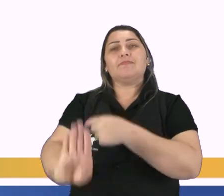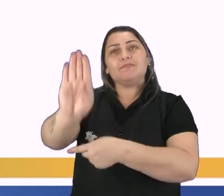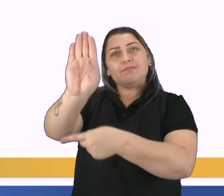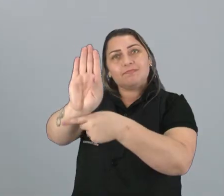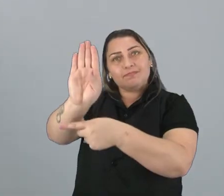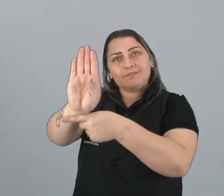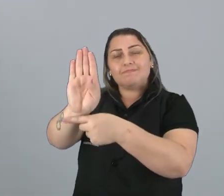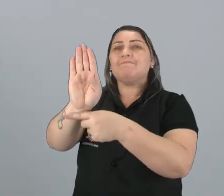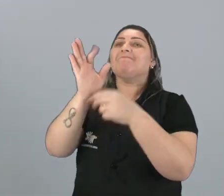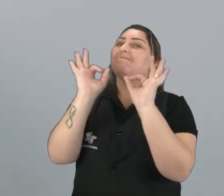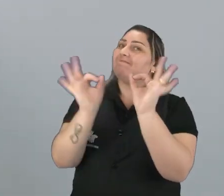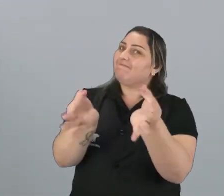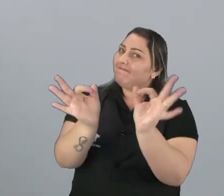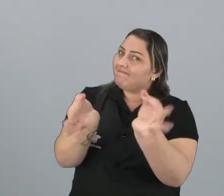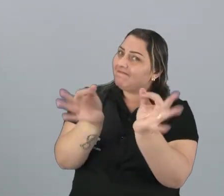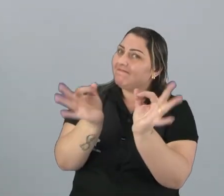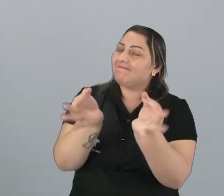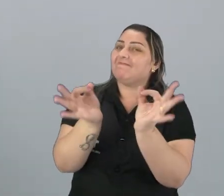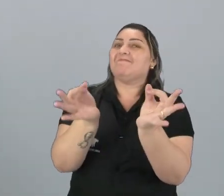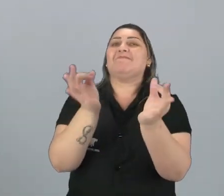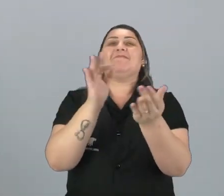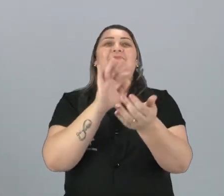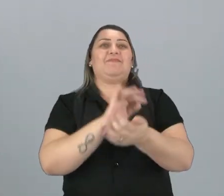letra B, está certo!